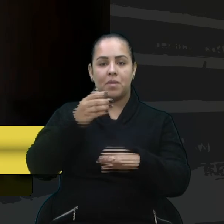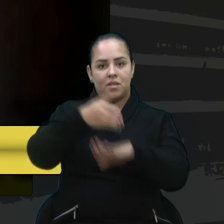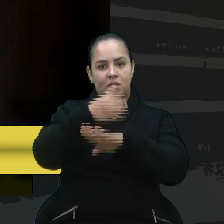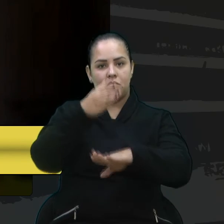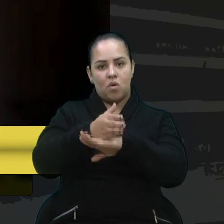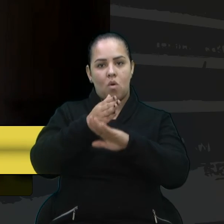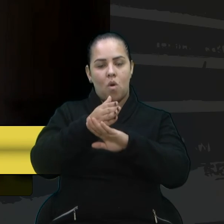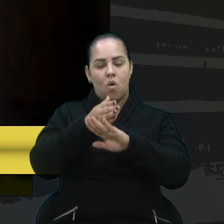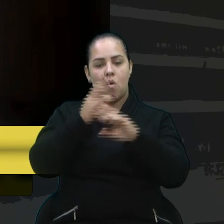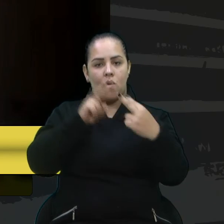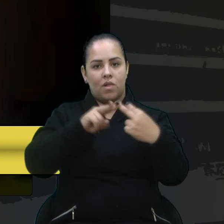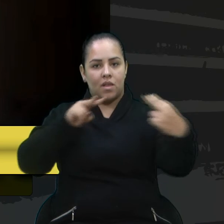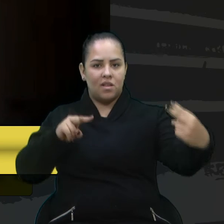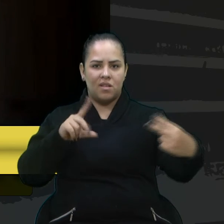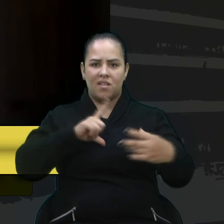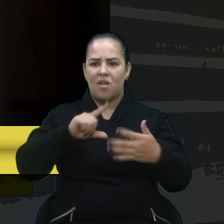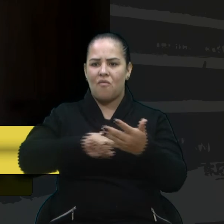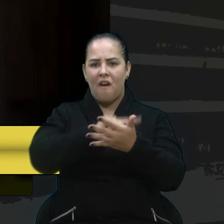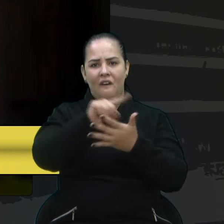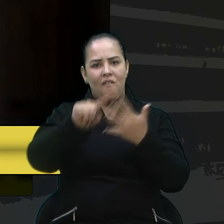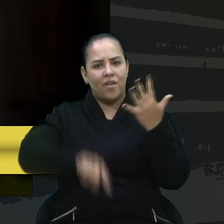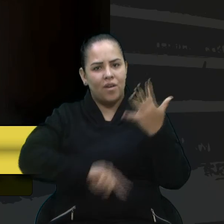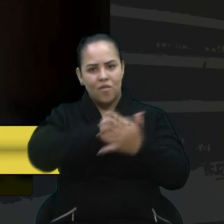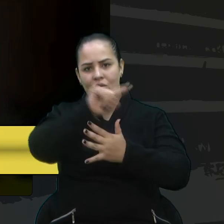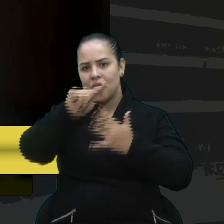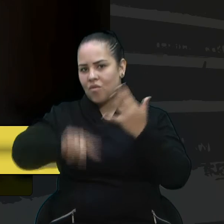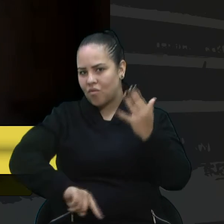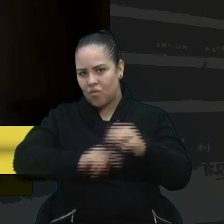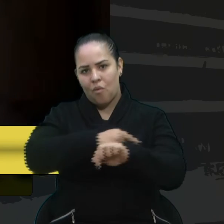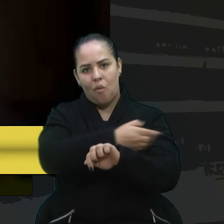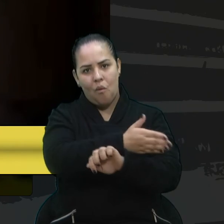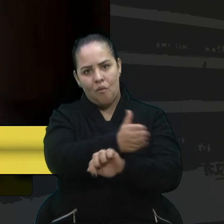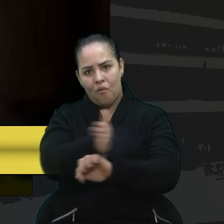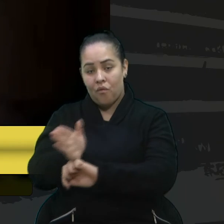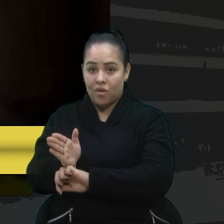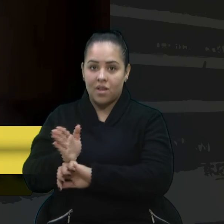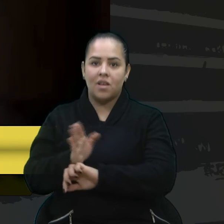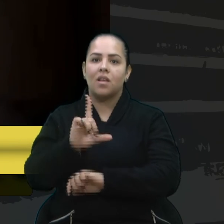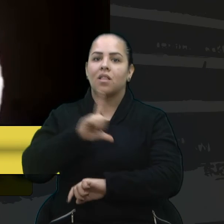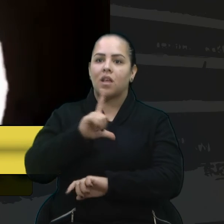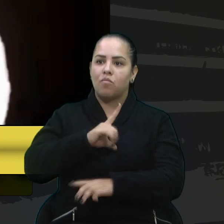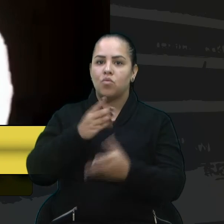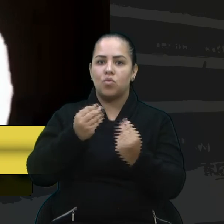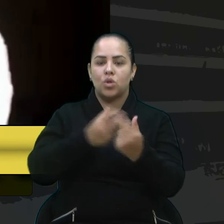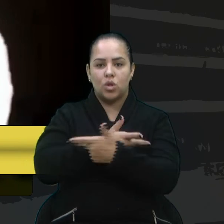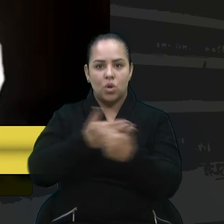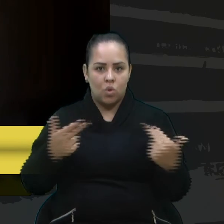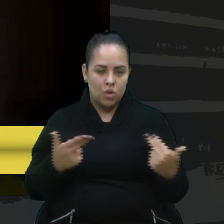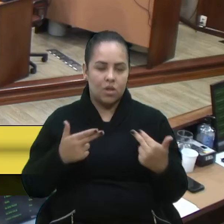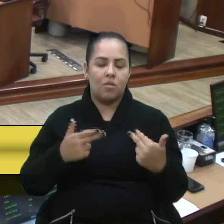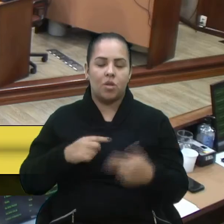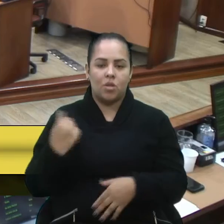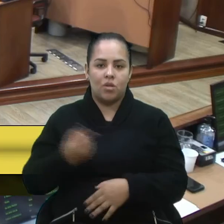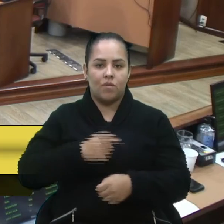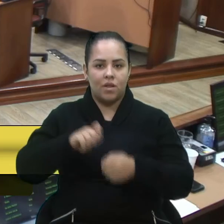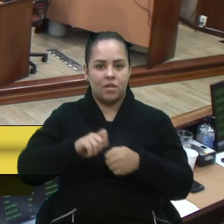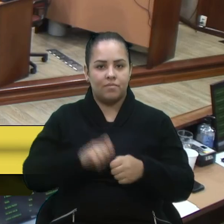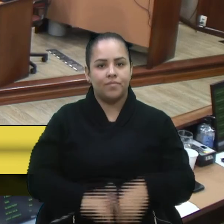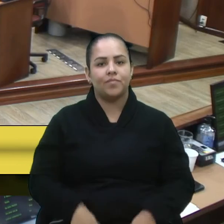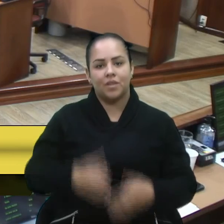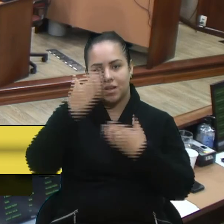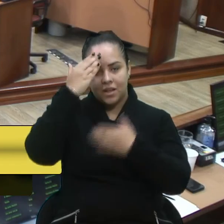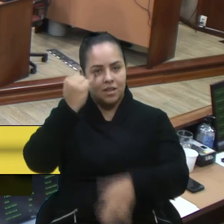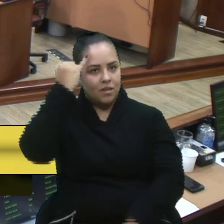durou diversas horas, e é um dos primeiros passos de muitos encaminhamentos que ainda teremos. Muito obrigada, vereador D'Ambrosio. Obrigado, Estela.